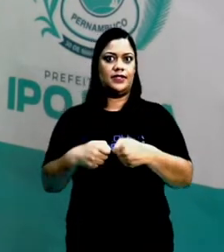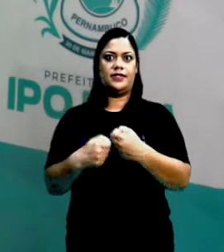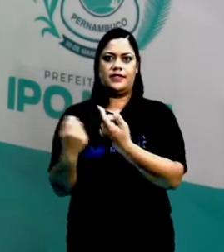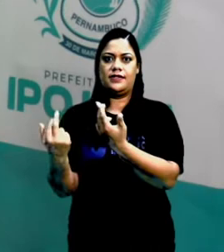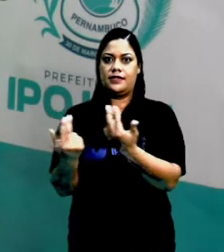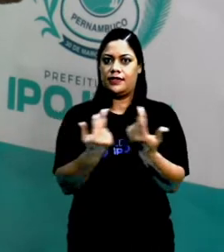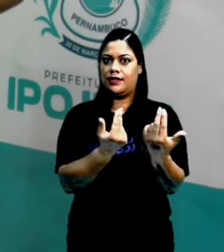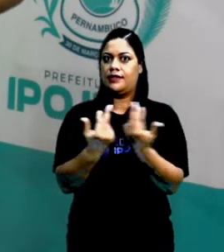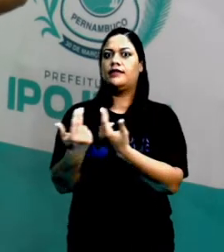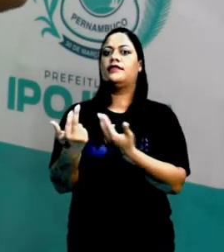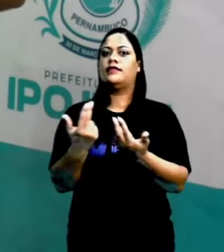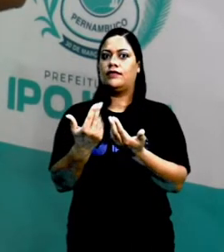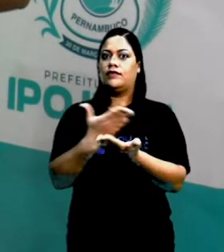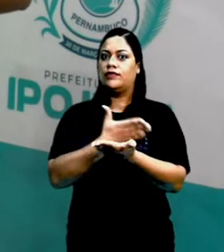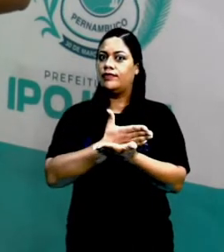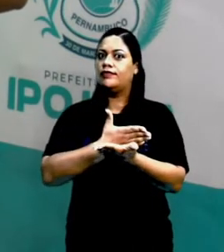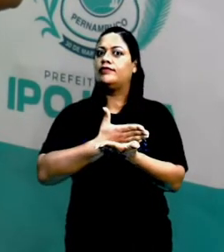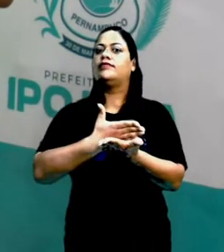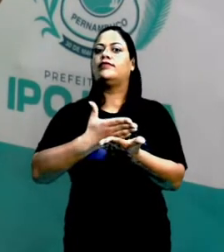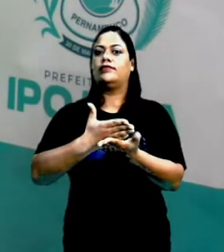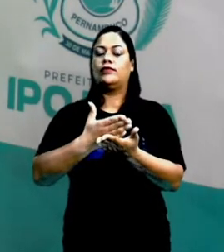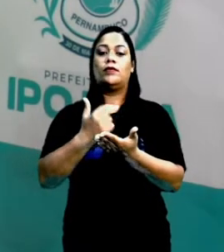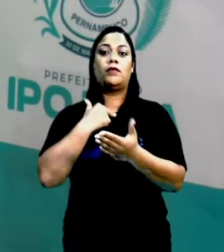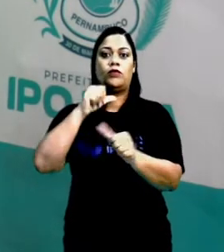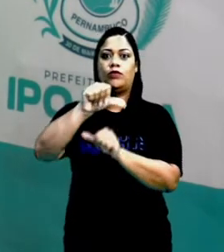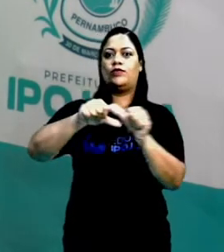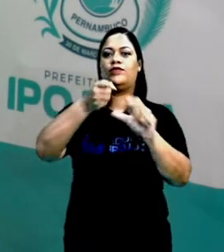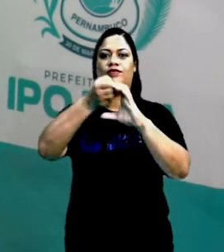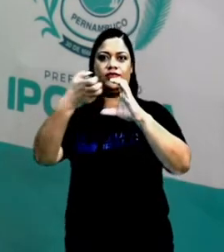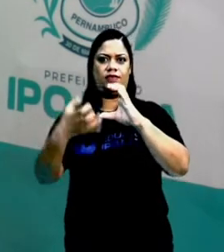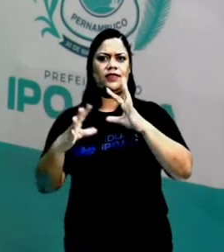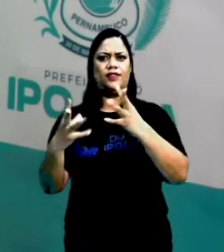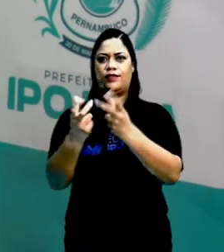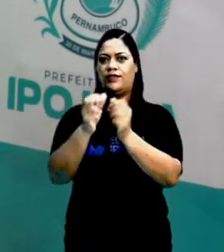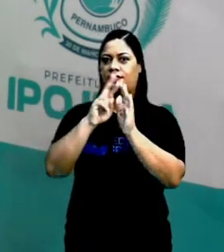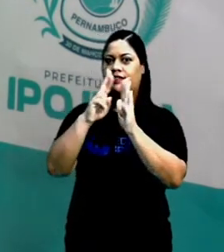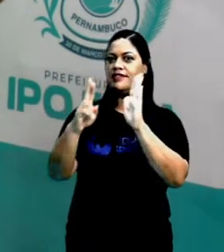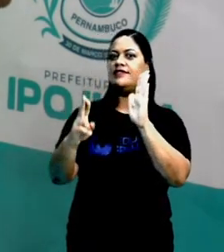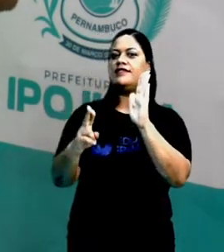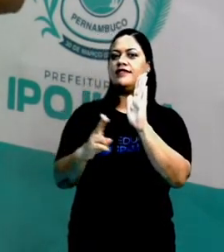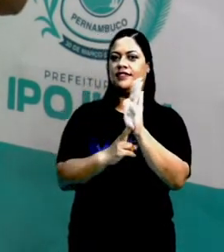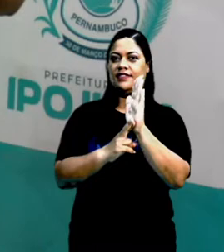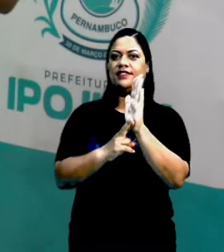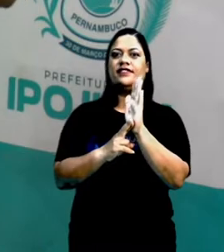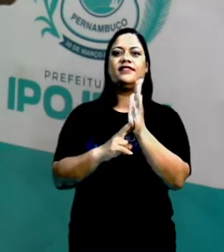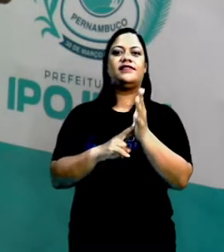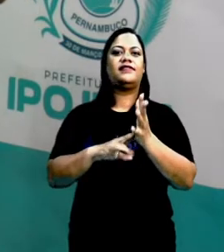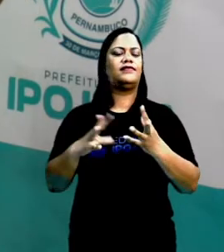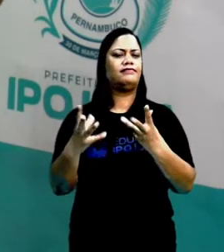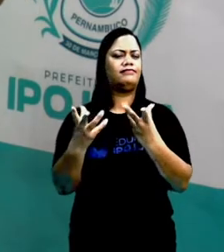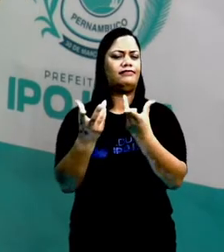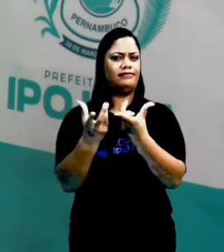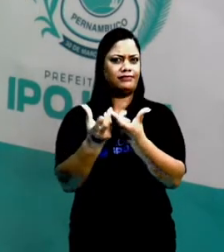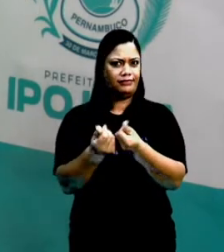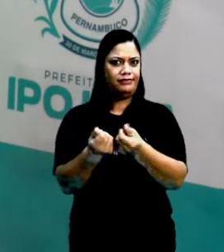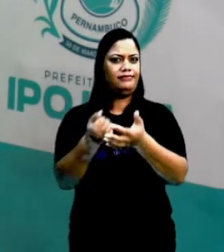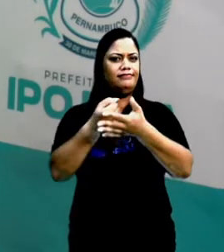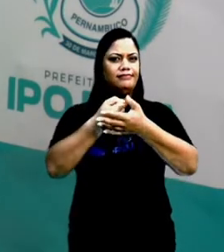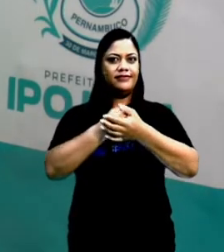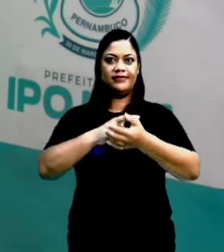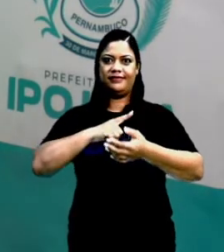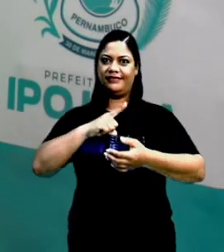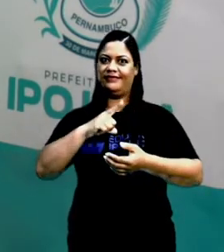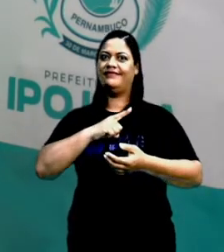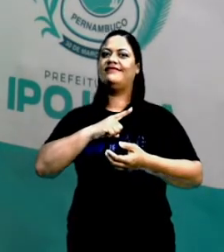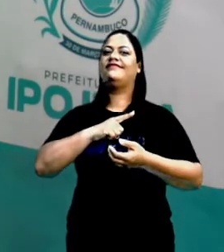igual como a original. Então, todas as regras, todas as proteções do